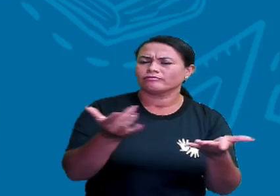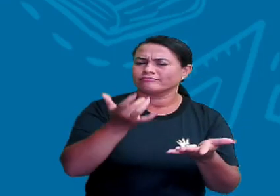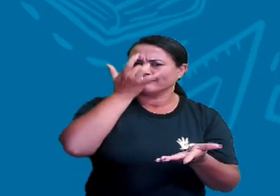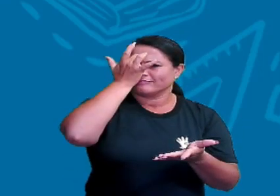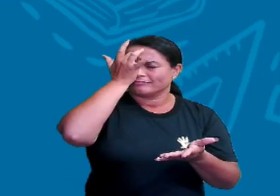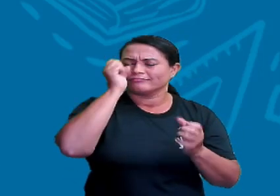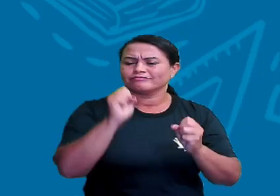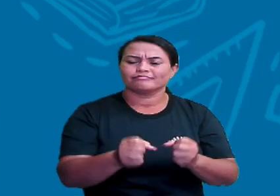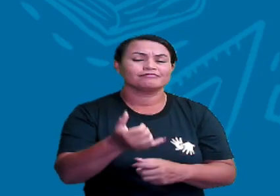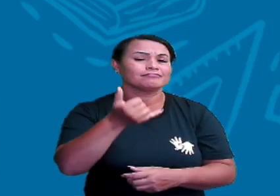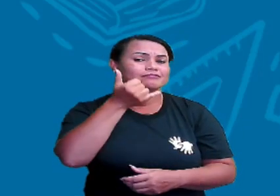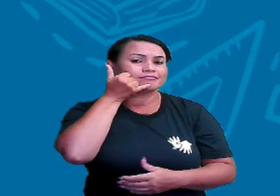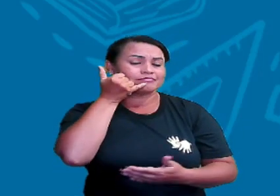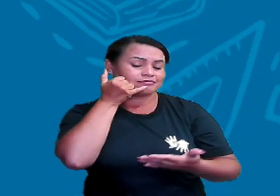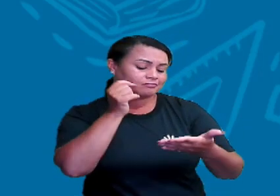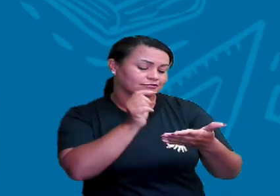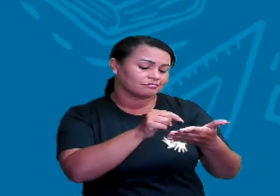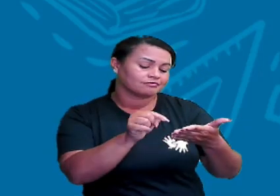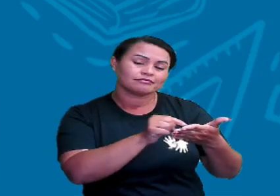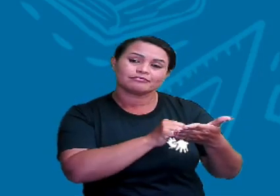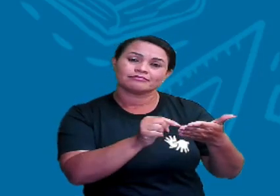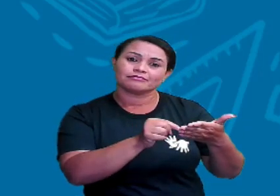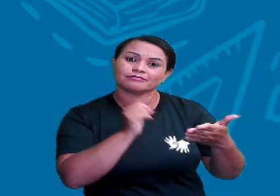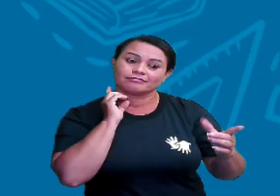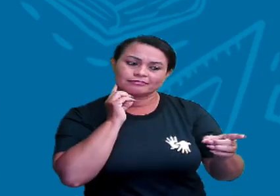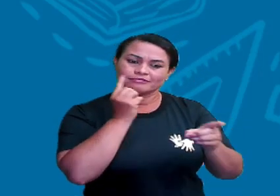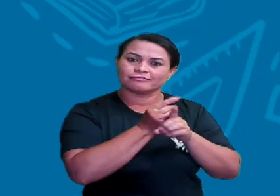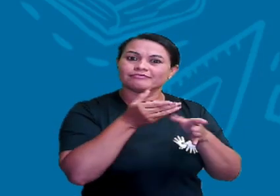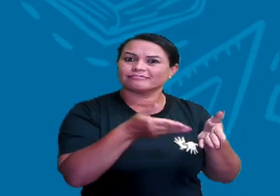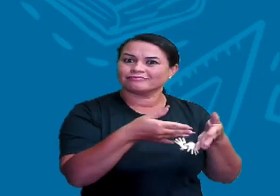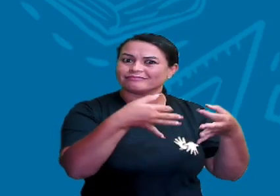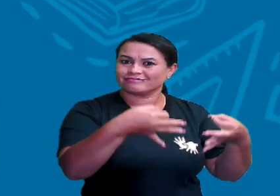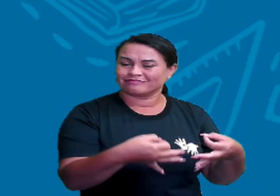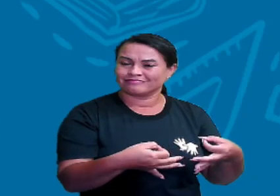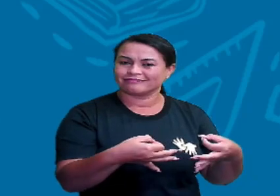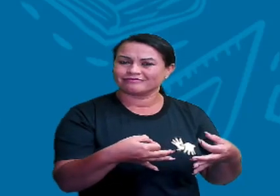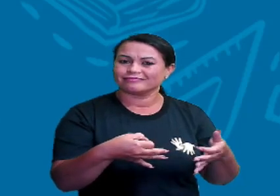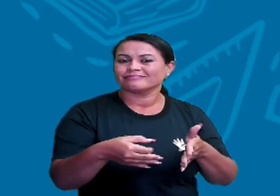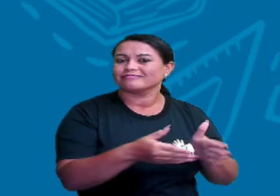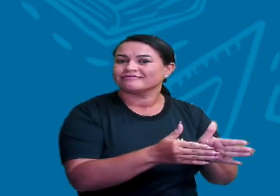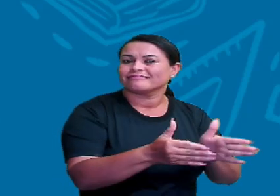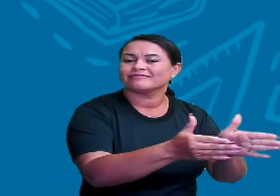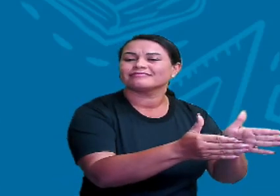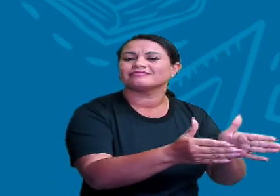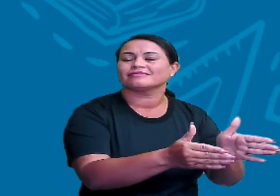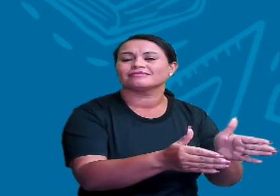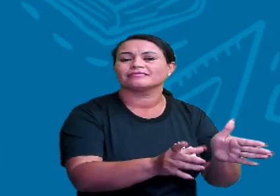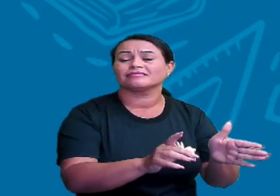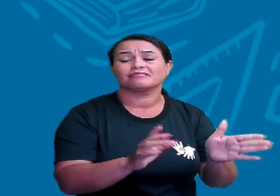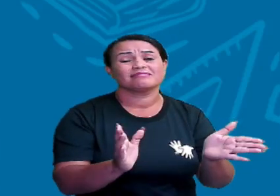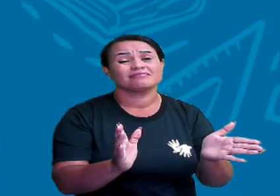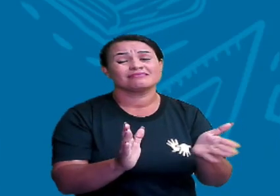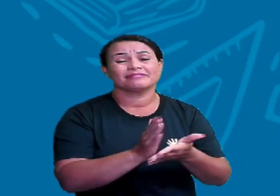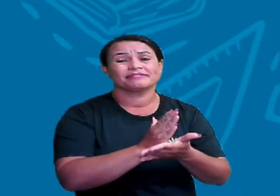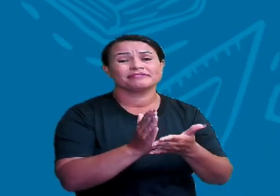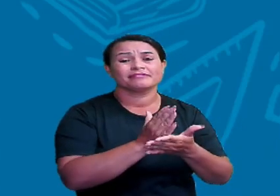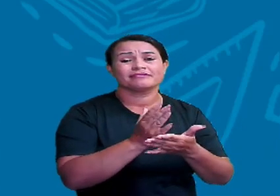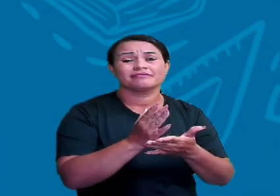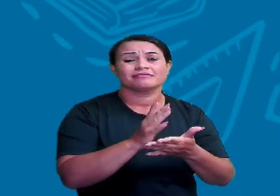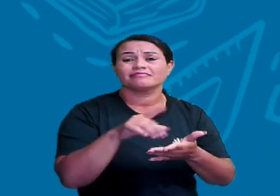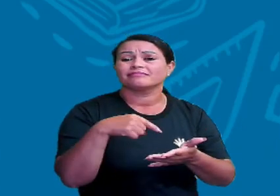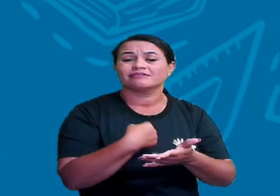a gente pega o celular, digita lá no estante e acha o caminho. Mas a maioria das vezes, gente às vezes procura até